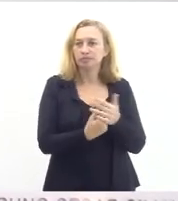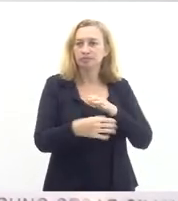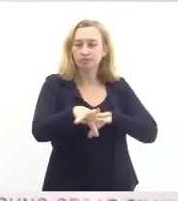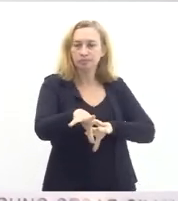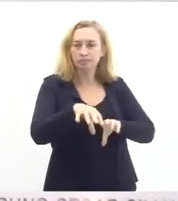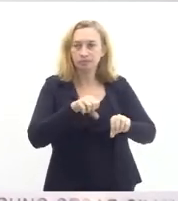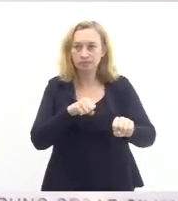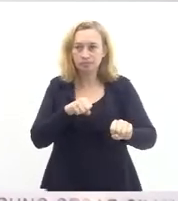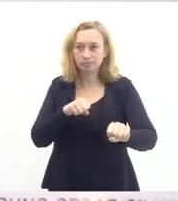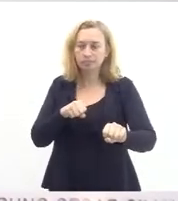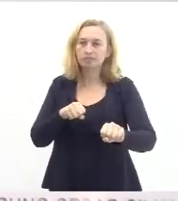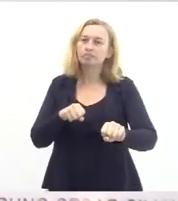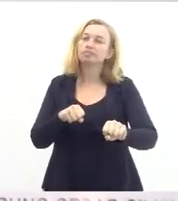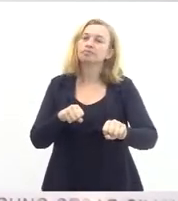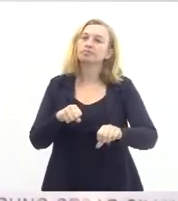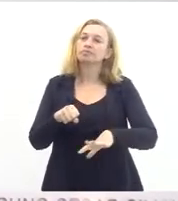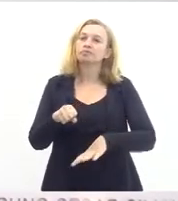império